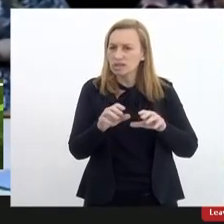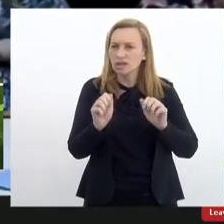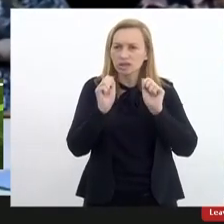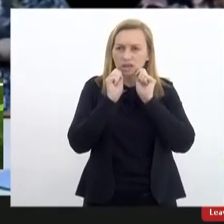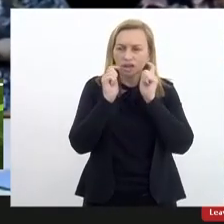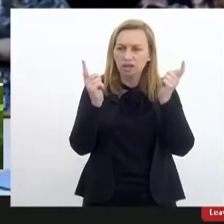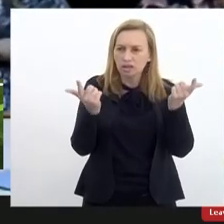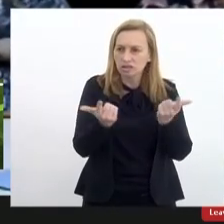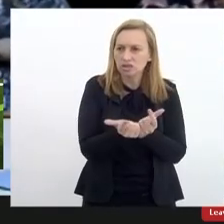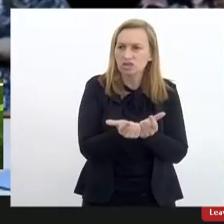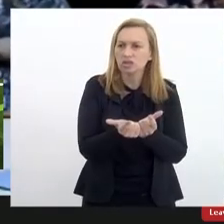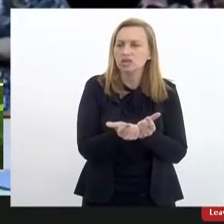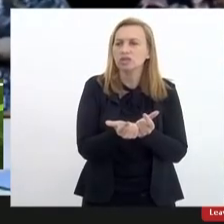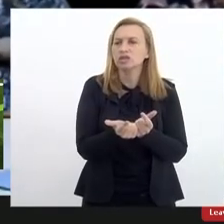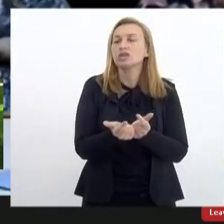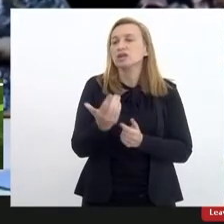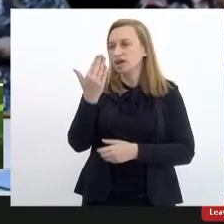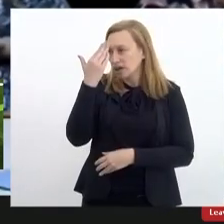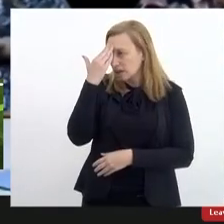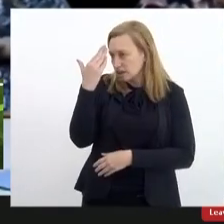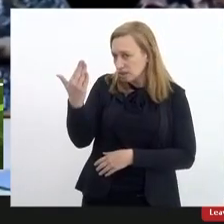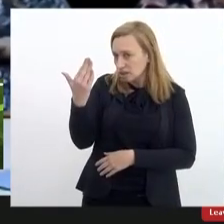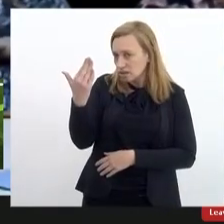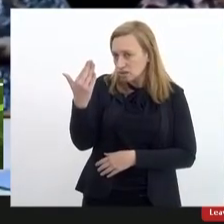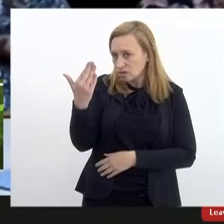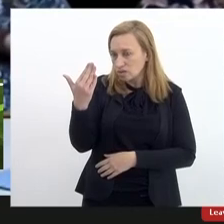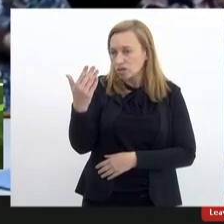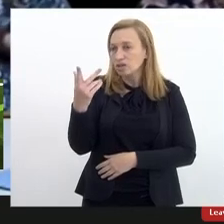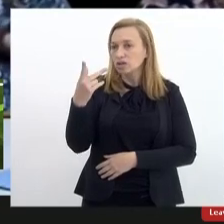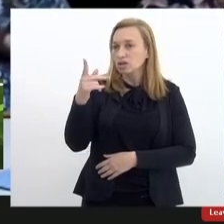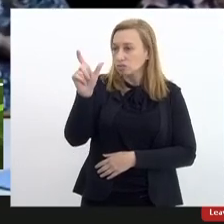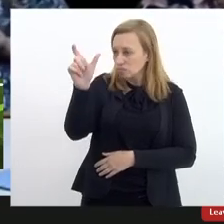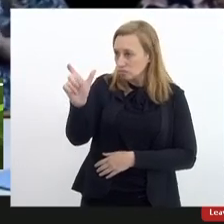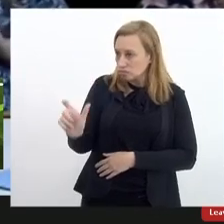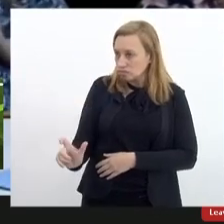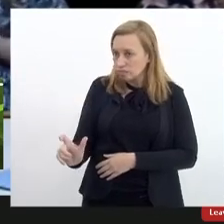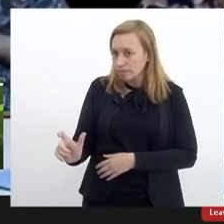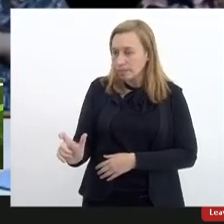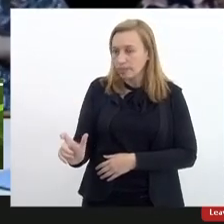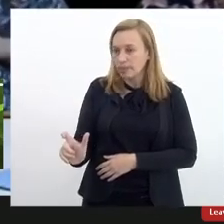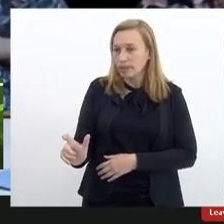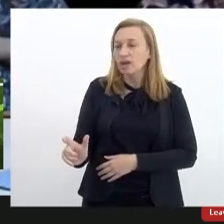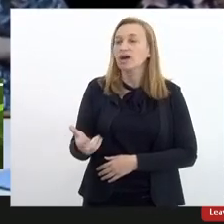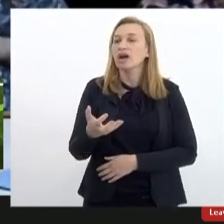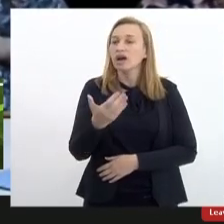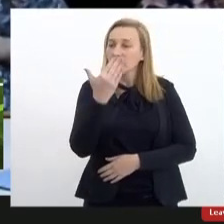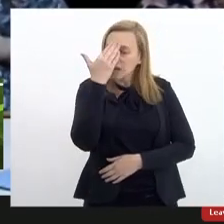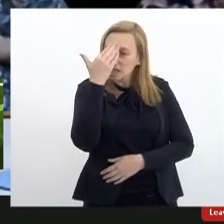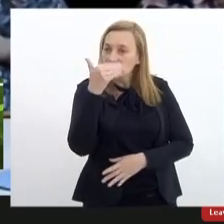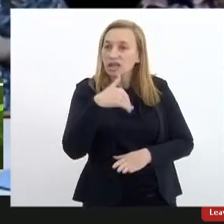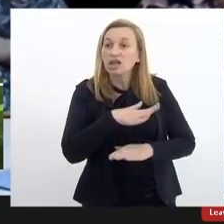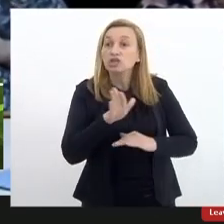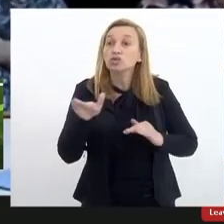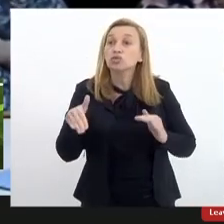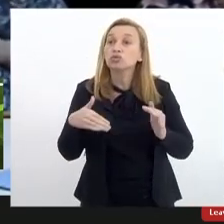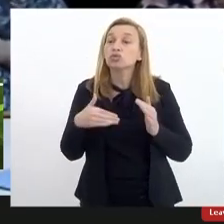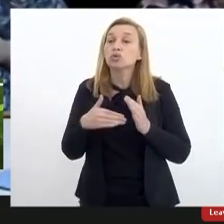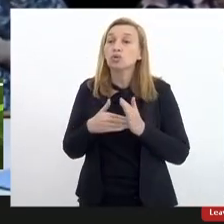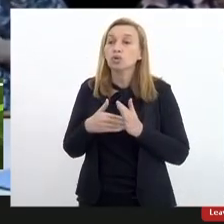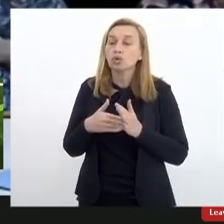Legislativa e aí agradeço na sua pessoa quero agradecer a todos aí que